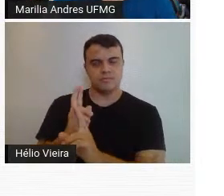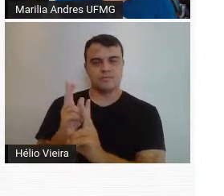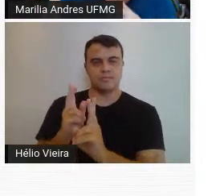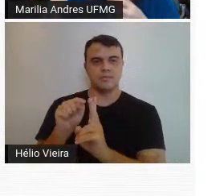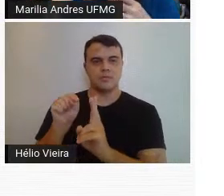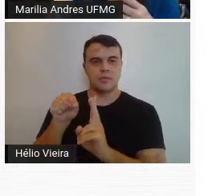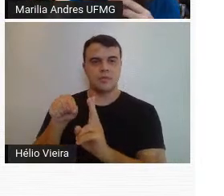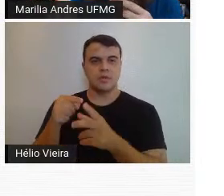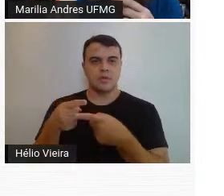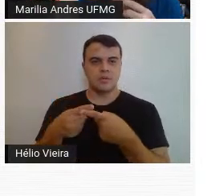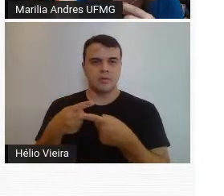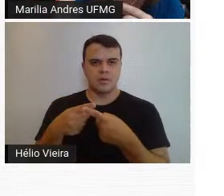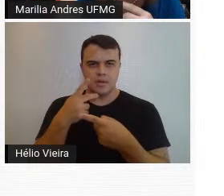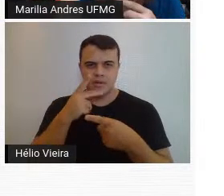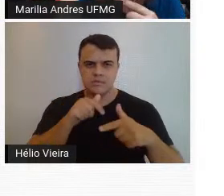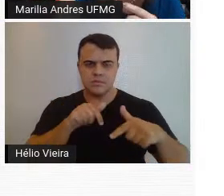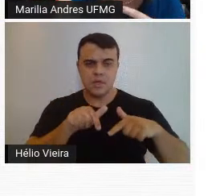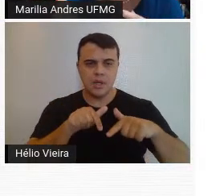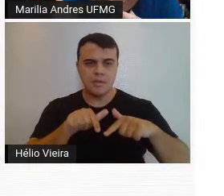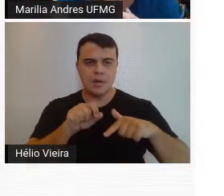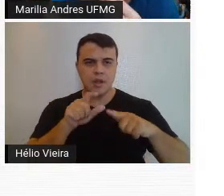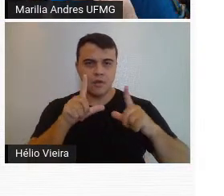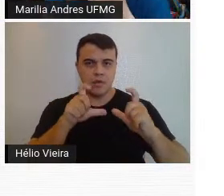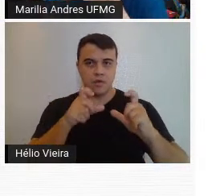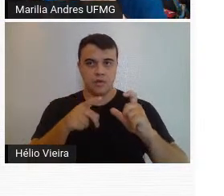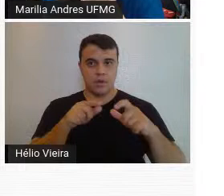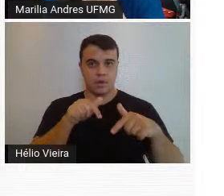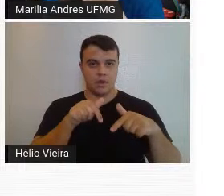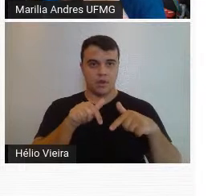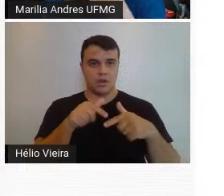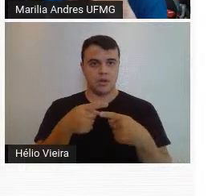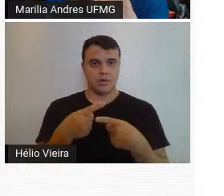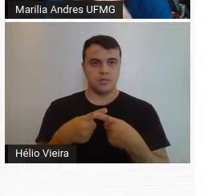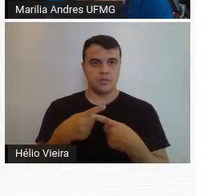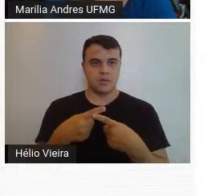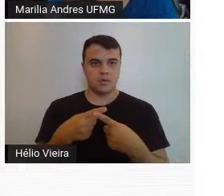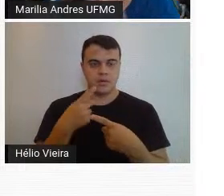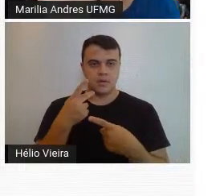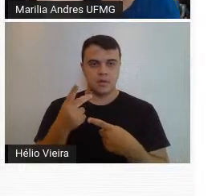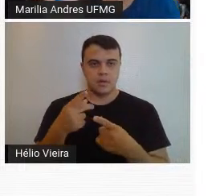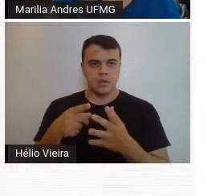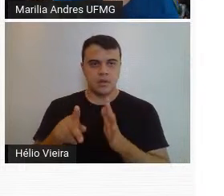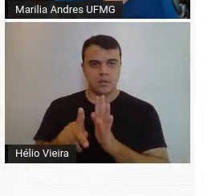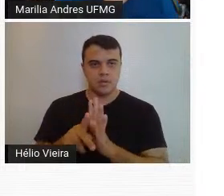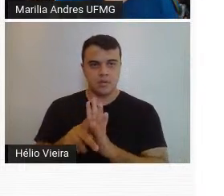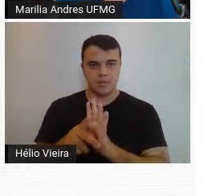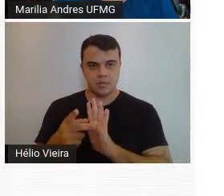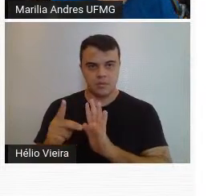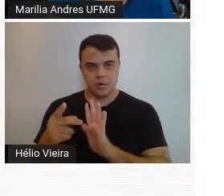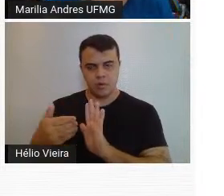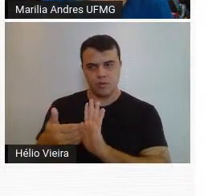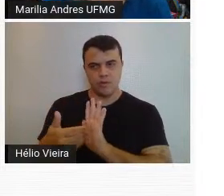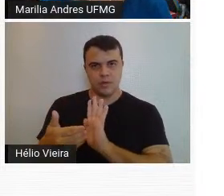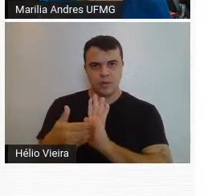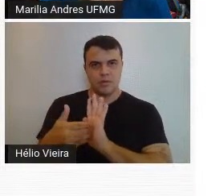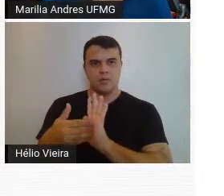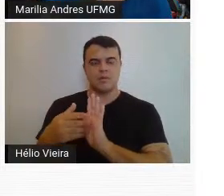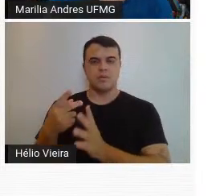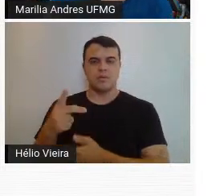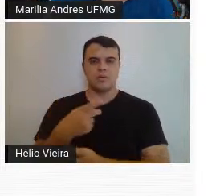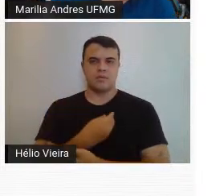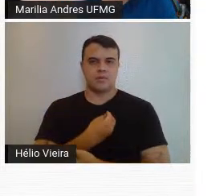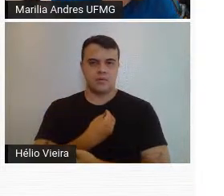Ele aqui está trabalhando, uma foto dele trabalhando na ateliê de editografia já no final da vida dele,